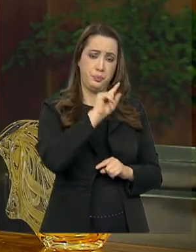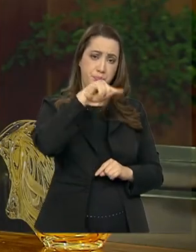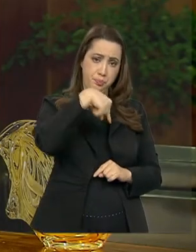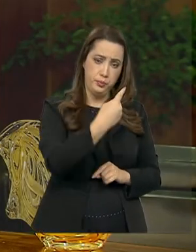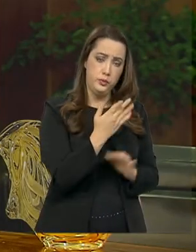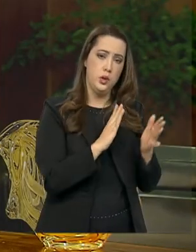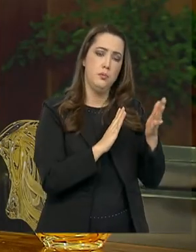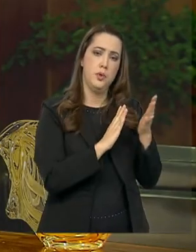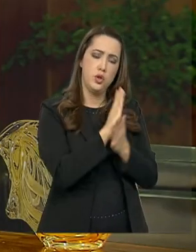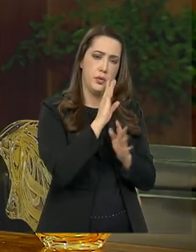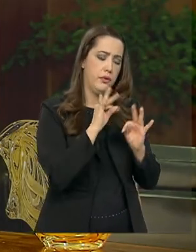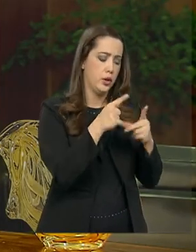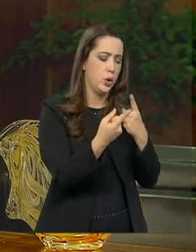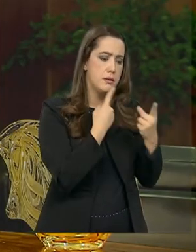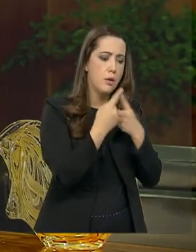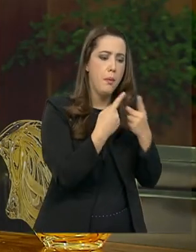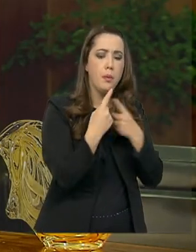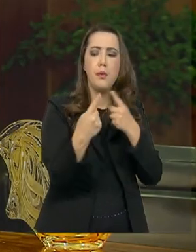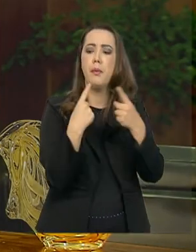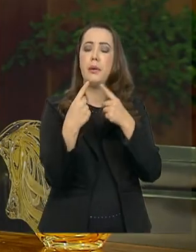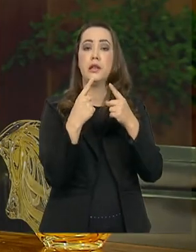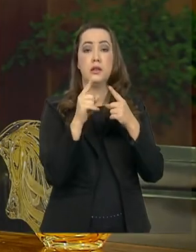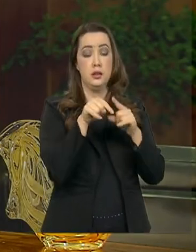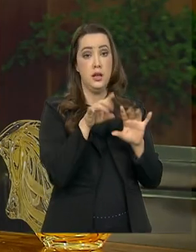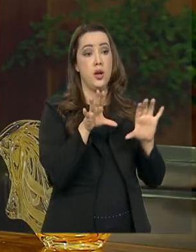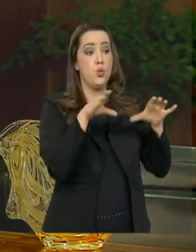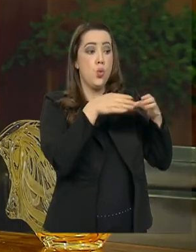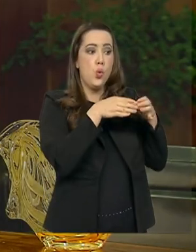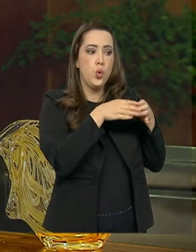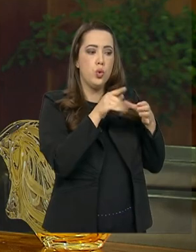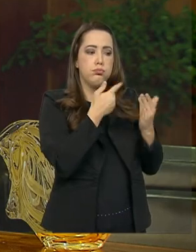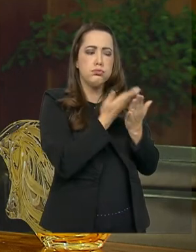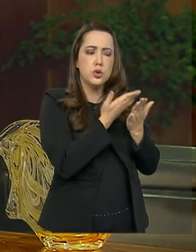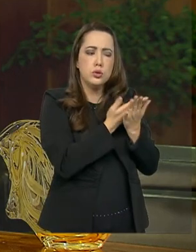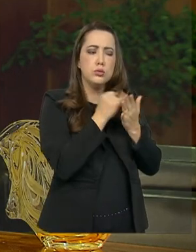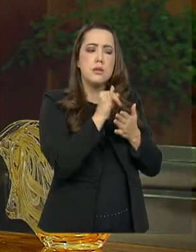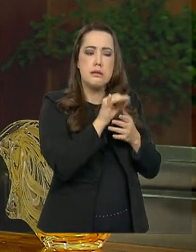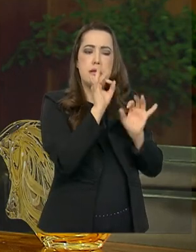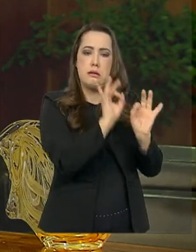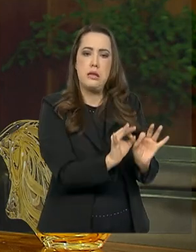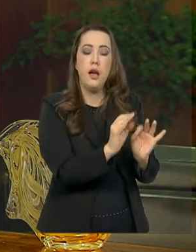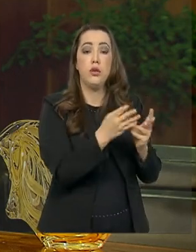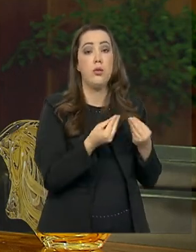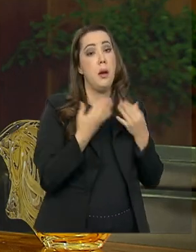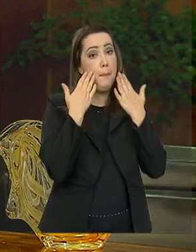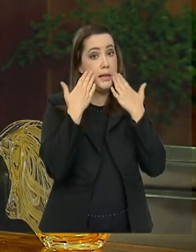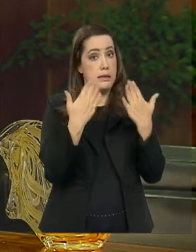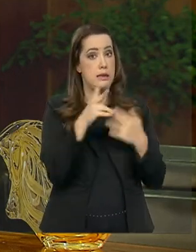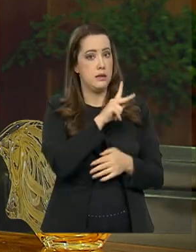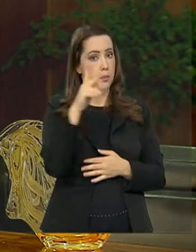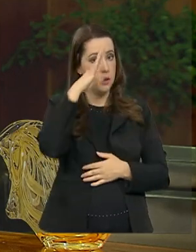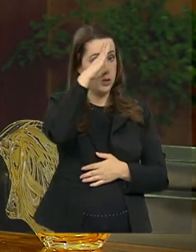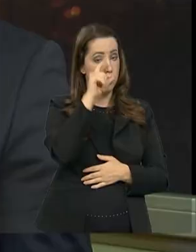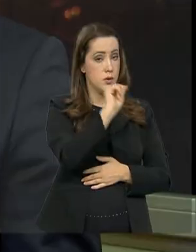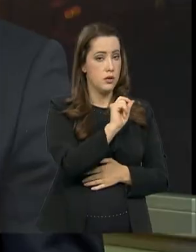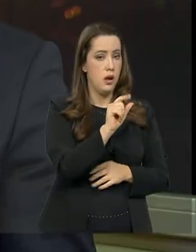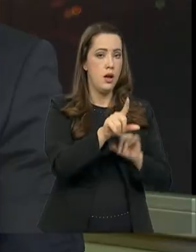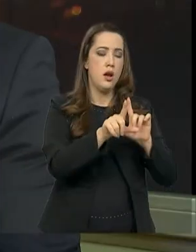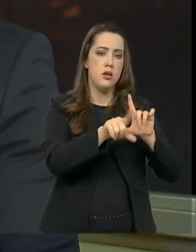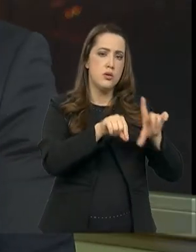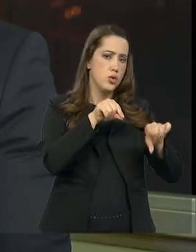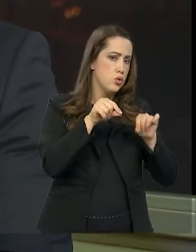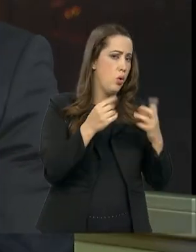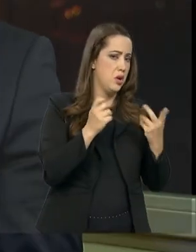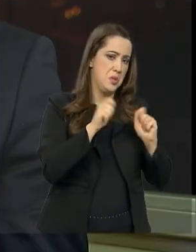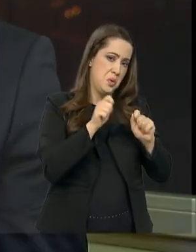de vencido todo o mérito, a subchefia analisa juridicamente a viabilidade do ato e leva ao presidente as possibilidades que ele tem de decidir. Em